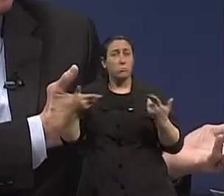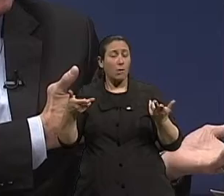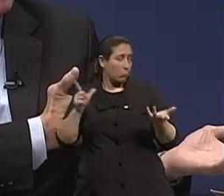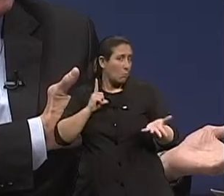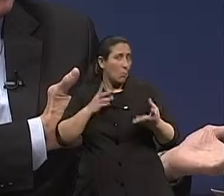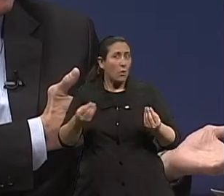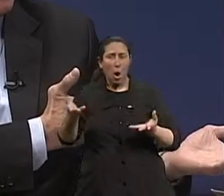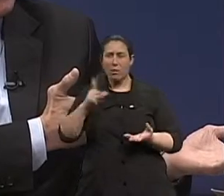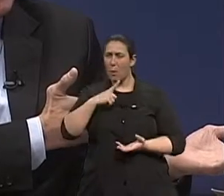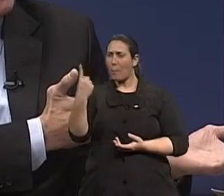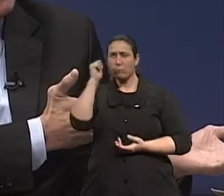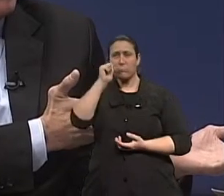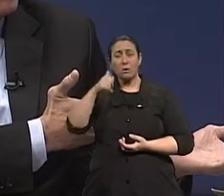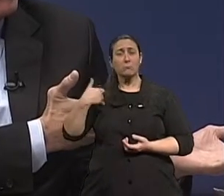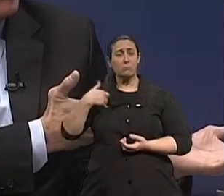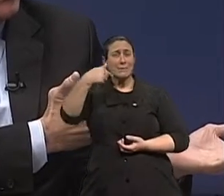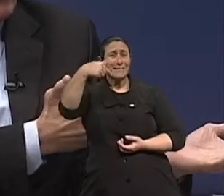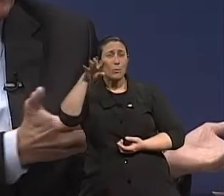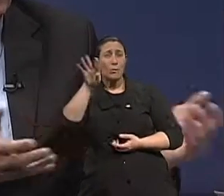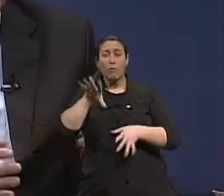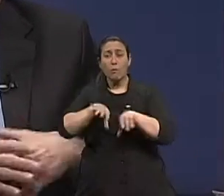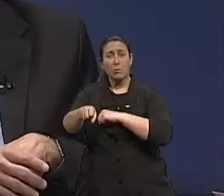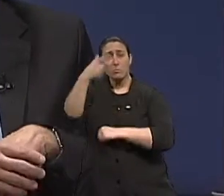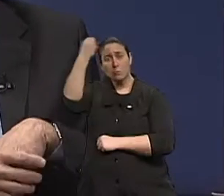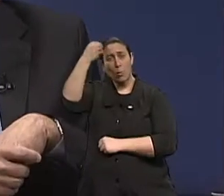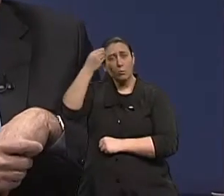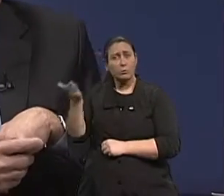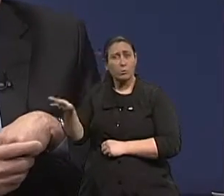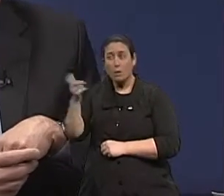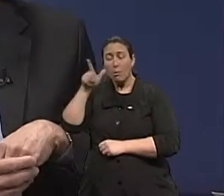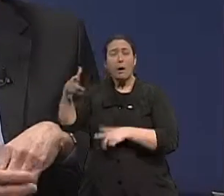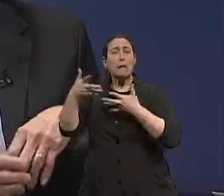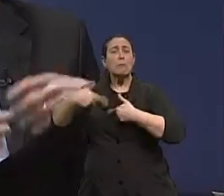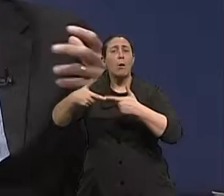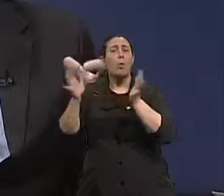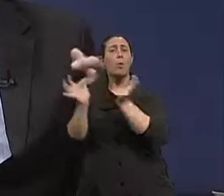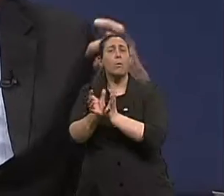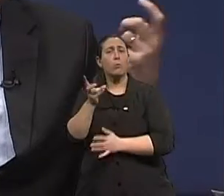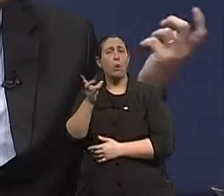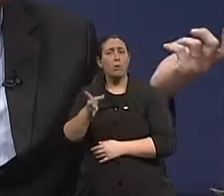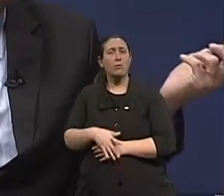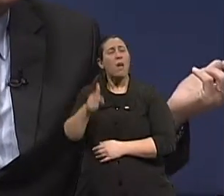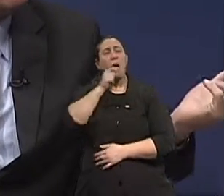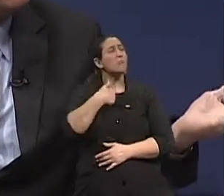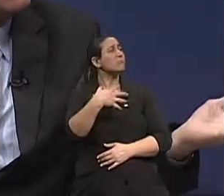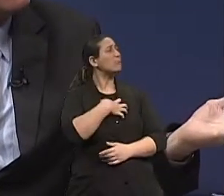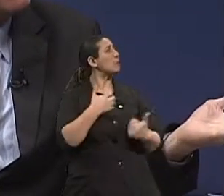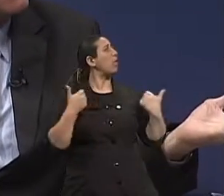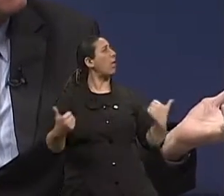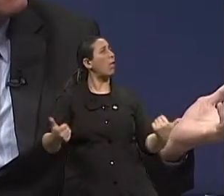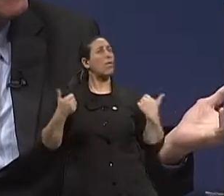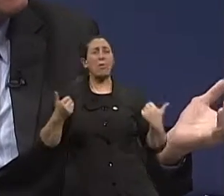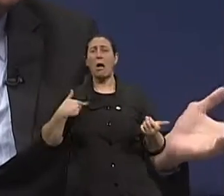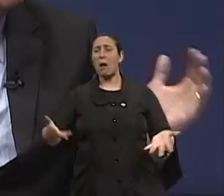senhora que está se formando agora em psicologia, tem 74 anos, vai trabalhar, inclusive, com dependentes químicos. Eu nunca me senti tão bem na vida como agora.